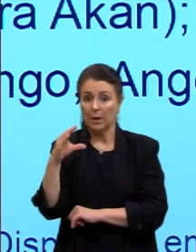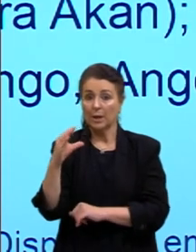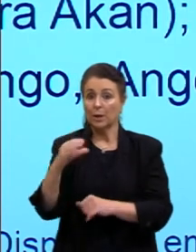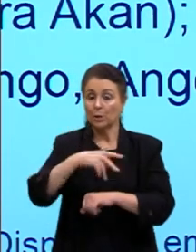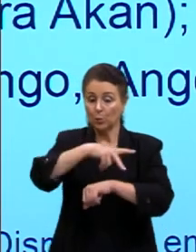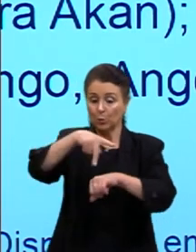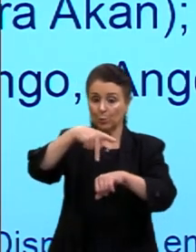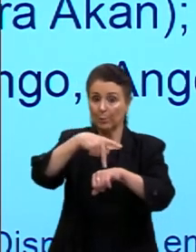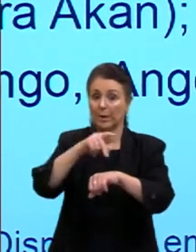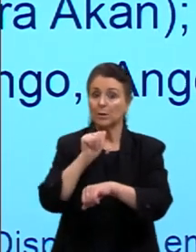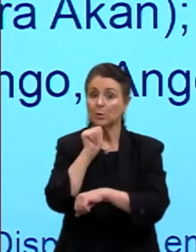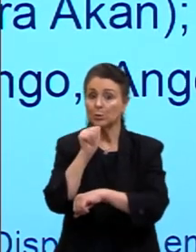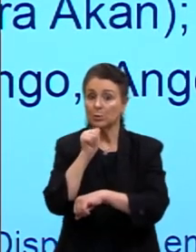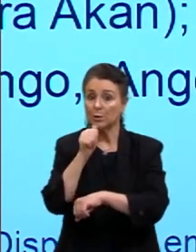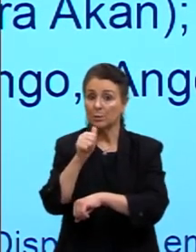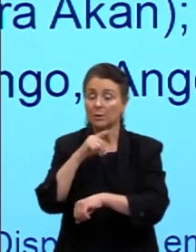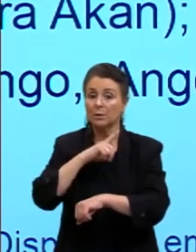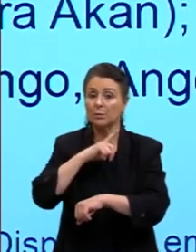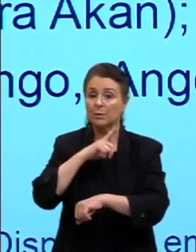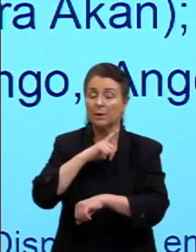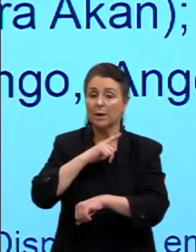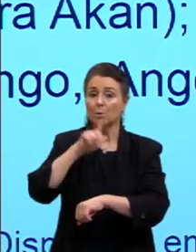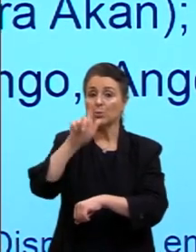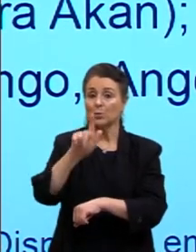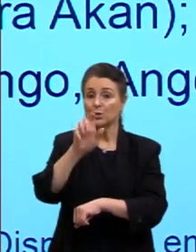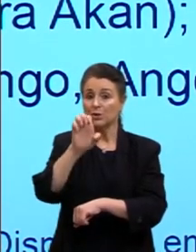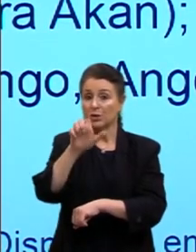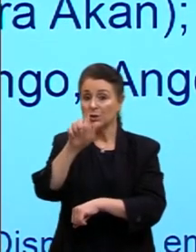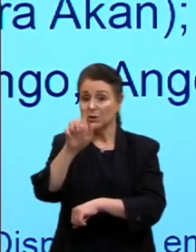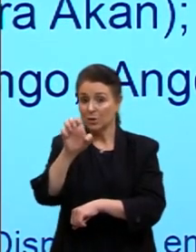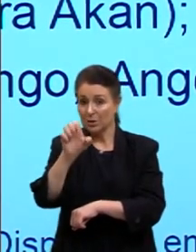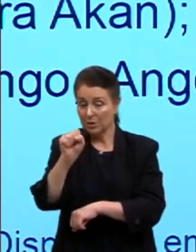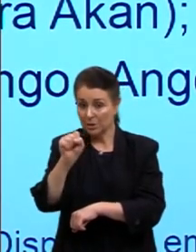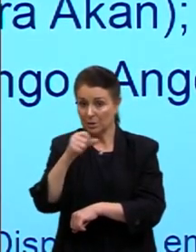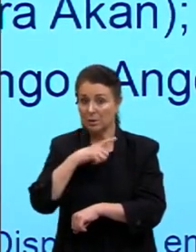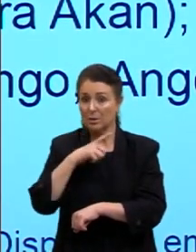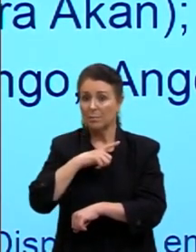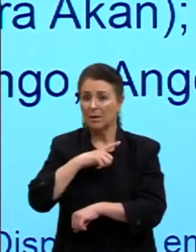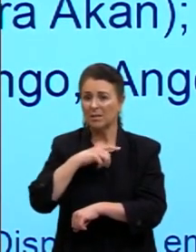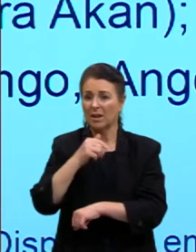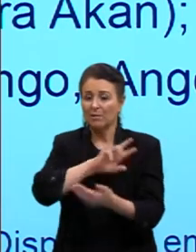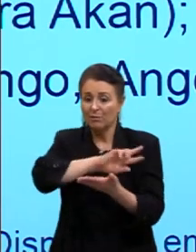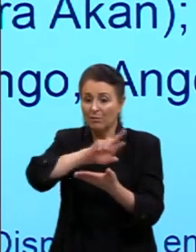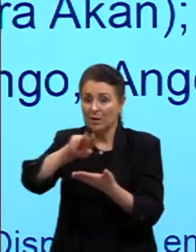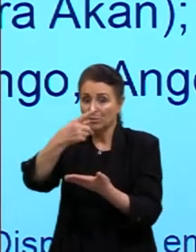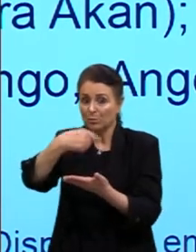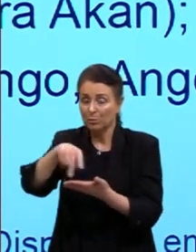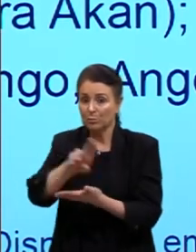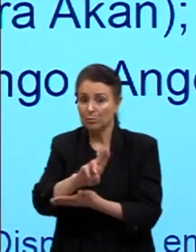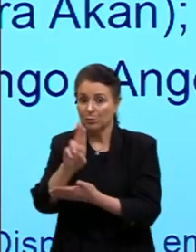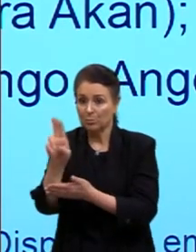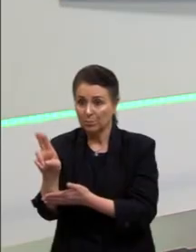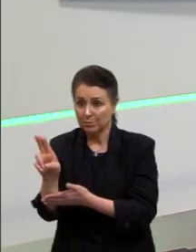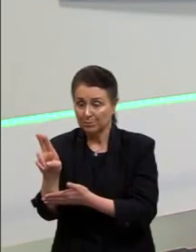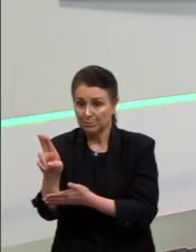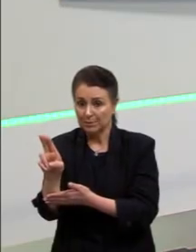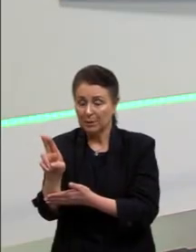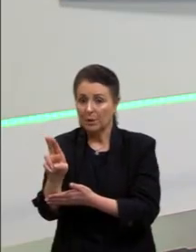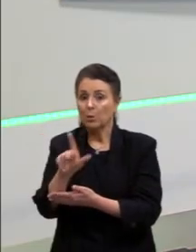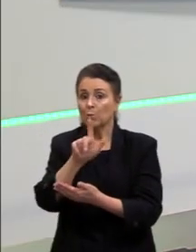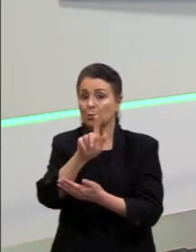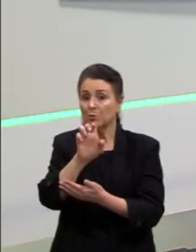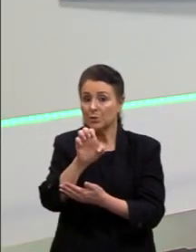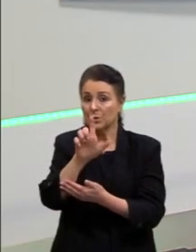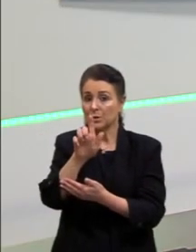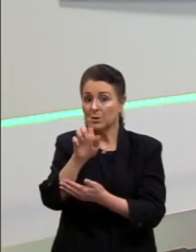tem os Iorubás, os Gegês, que também são chamados de Mina ou Daomé, e os Axante. Mas tanto os Gegês